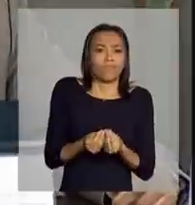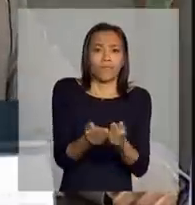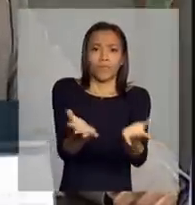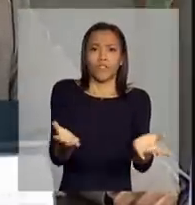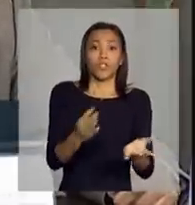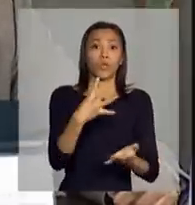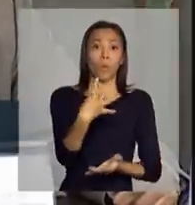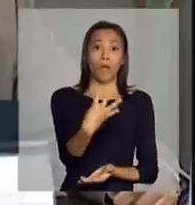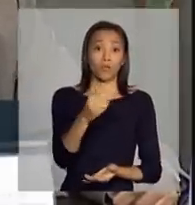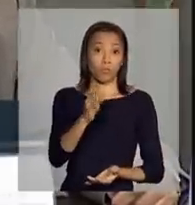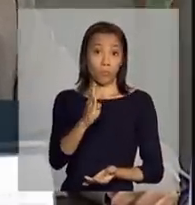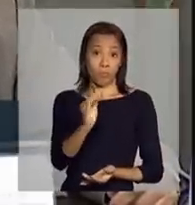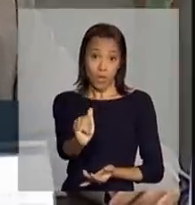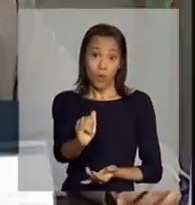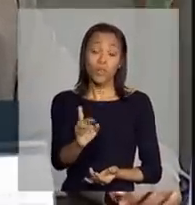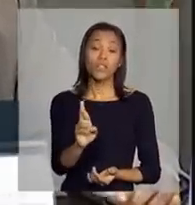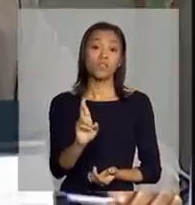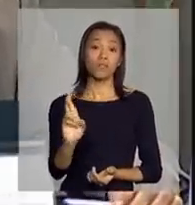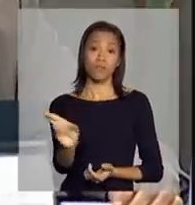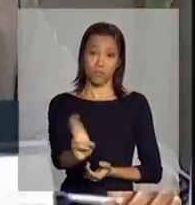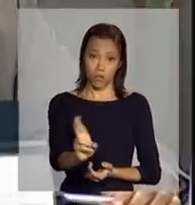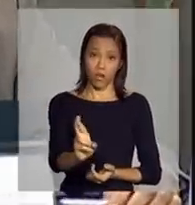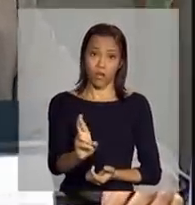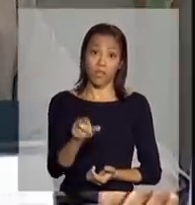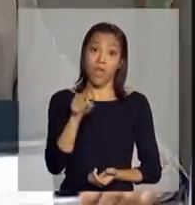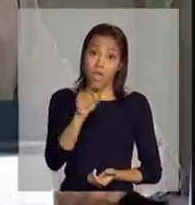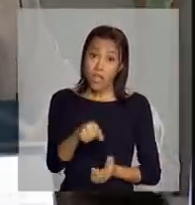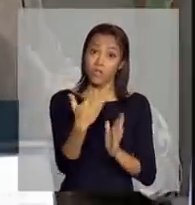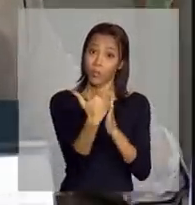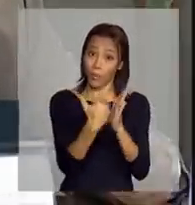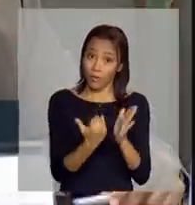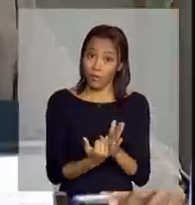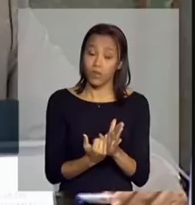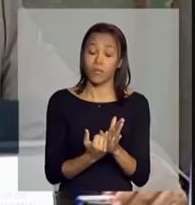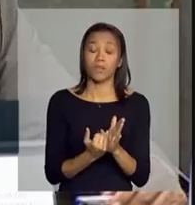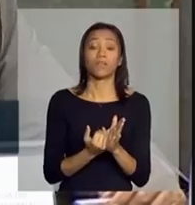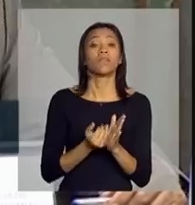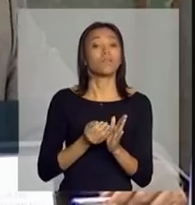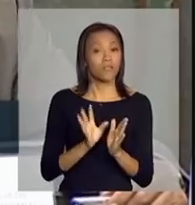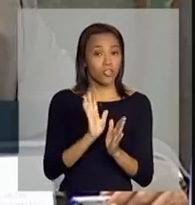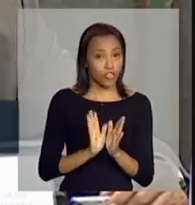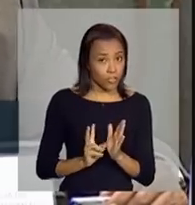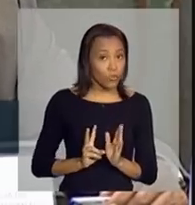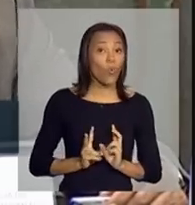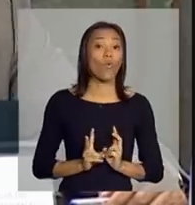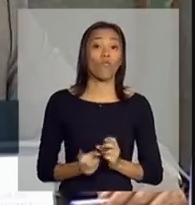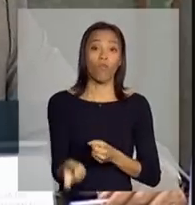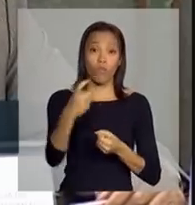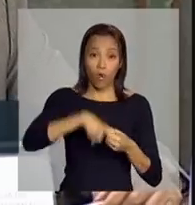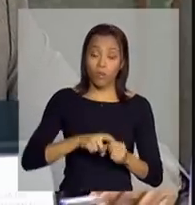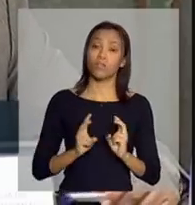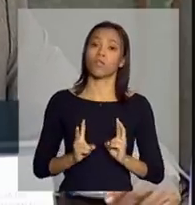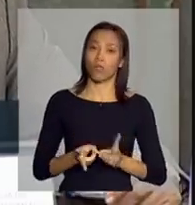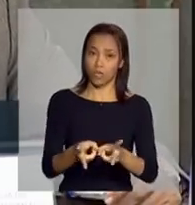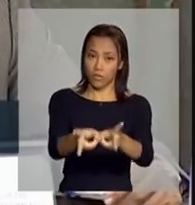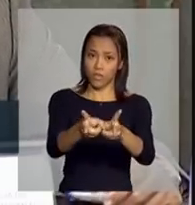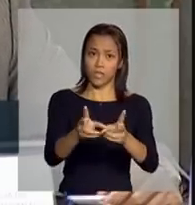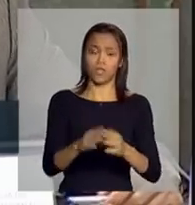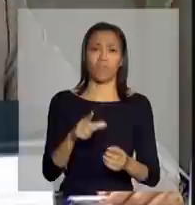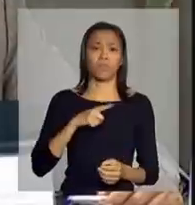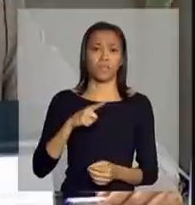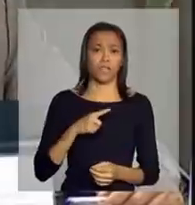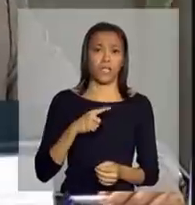4 bilhões de reais. Esse programa está sendo implementado de novo. Nós teremos na safra